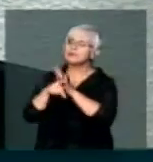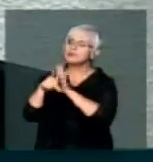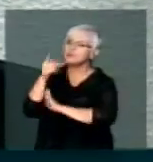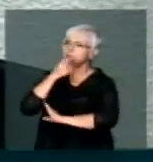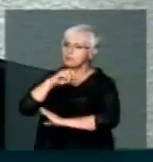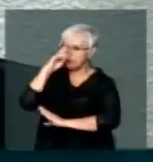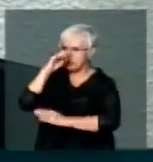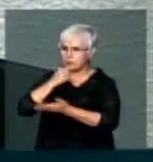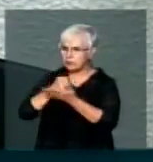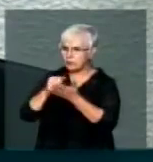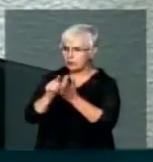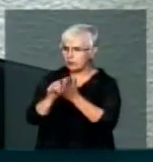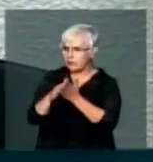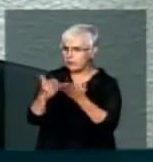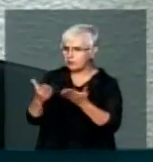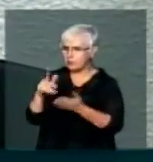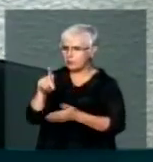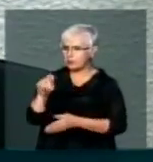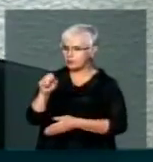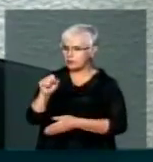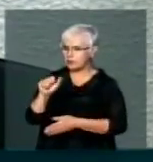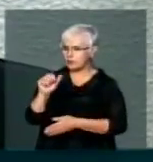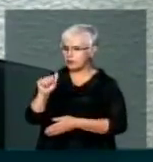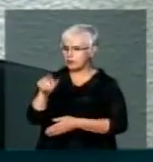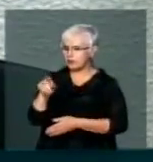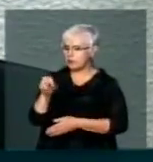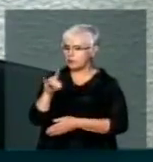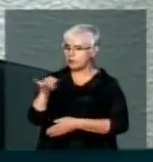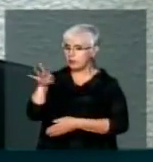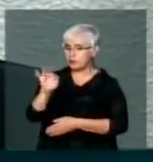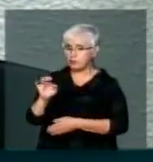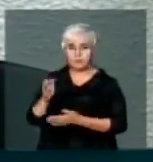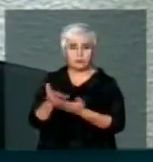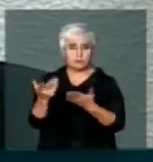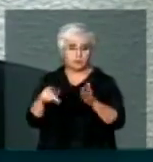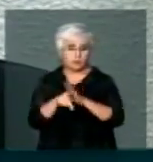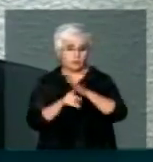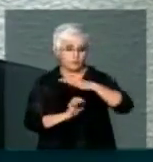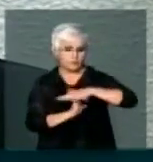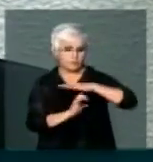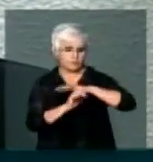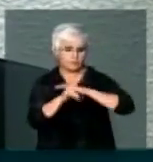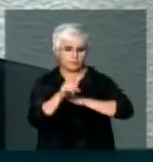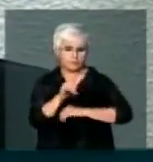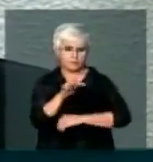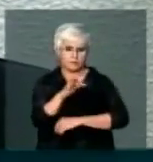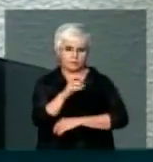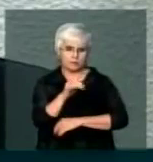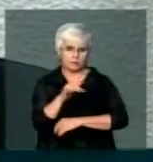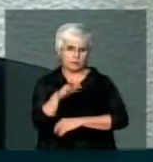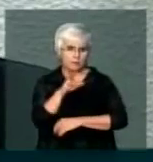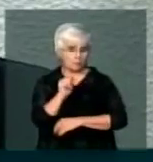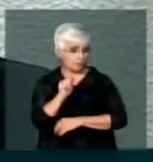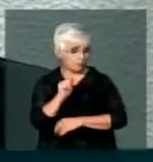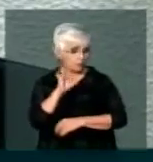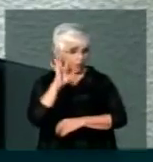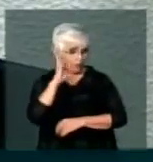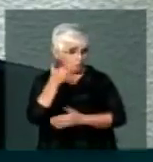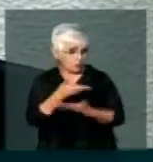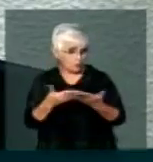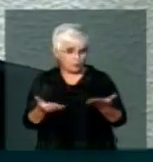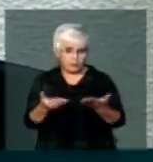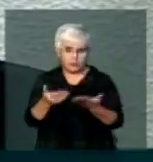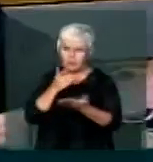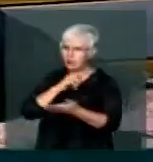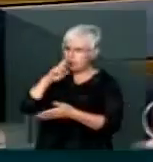Por quem foi requerido? Não, isso é um... É uma... A Petrobras providenciava isso Eu nunca requeri... A vossa